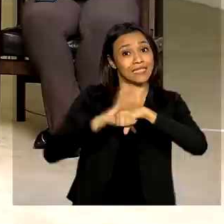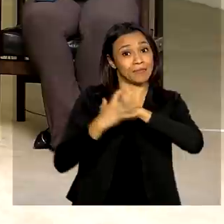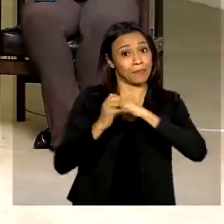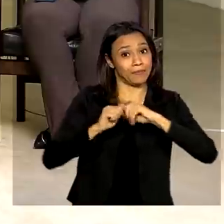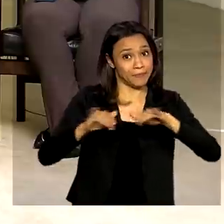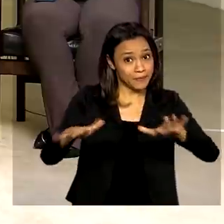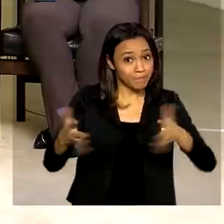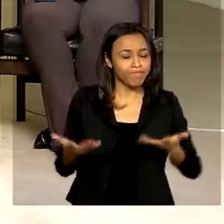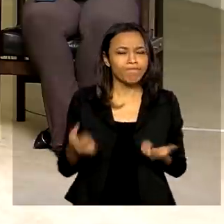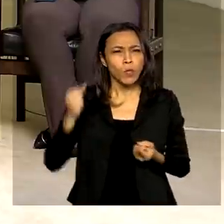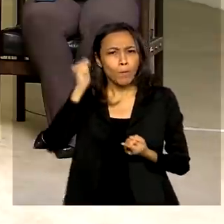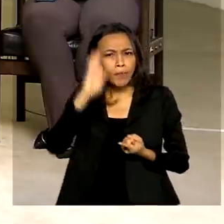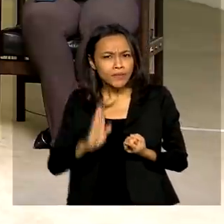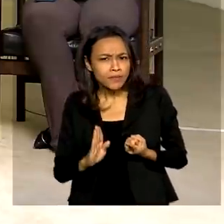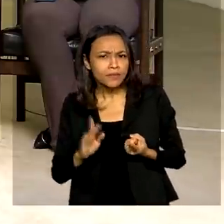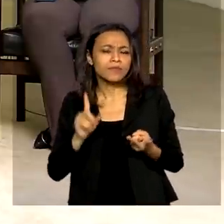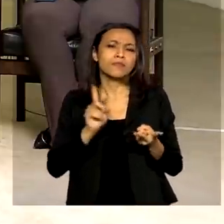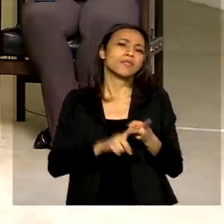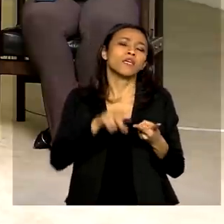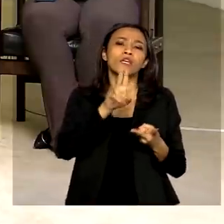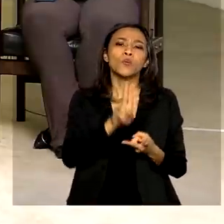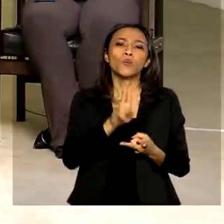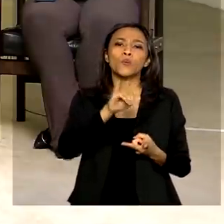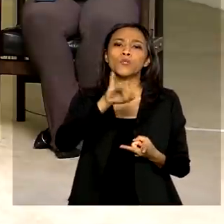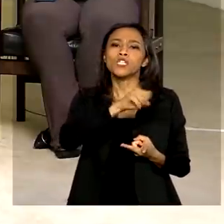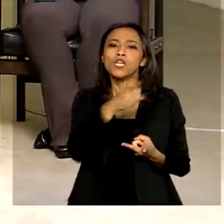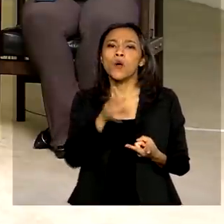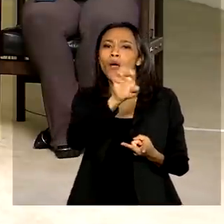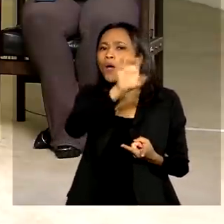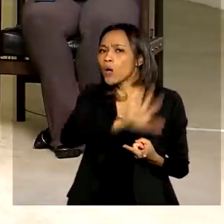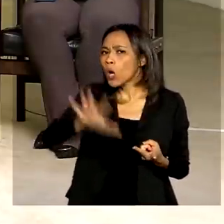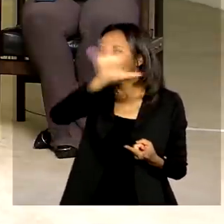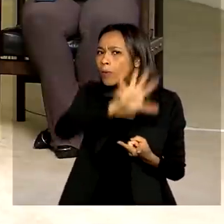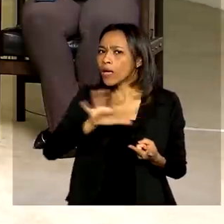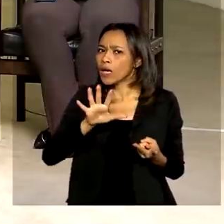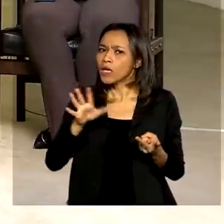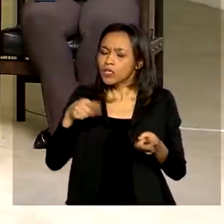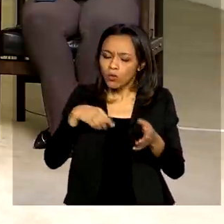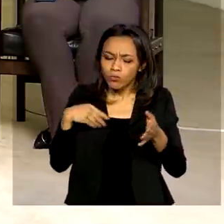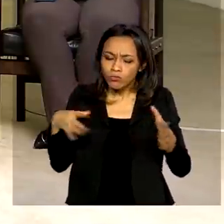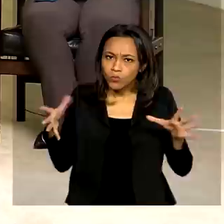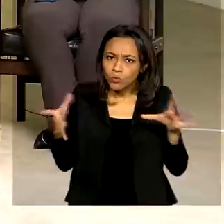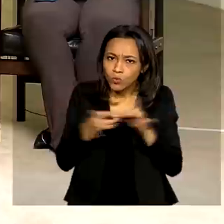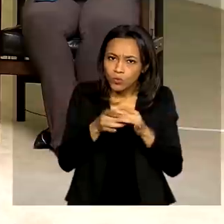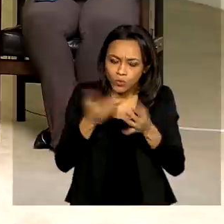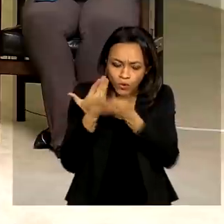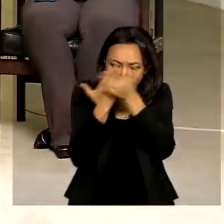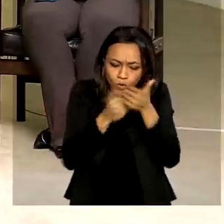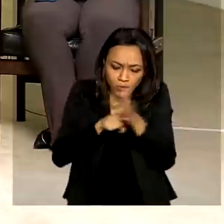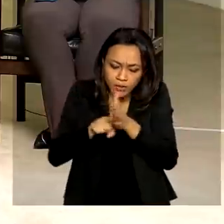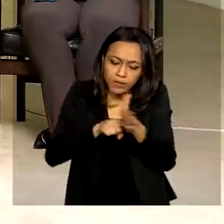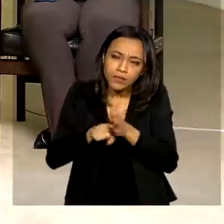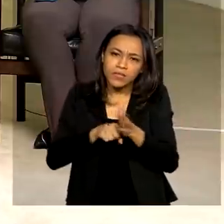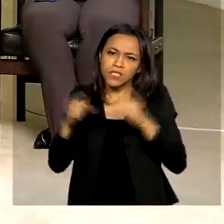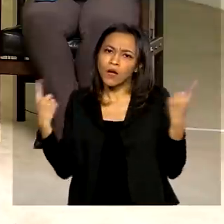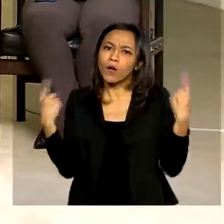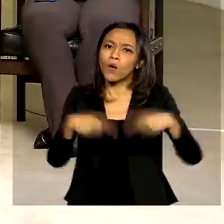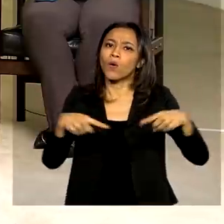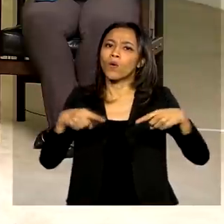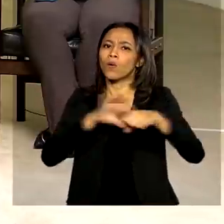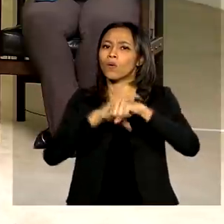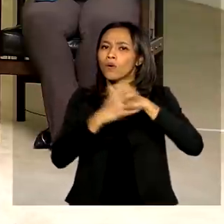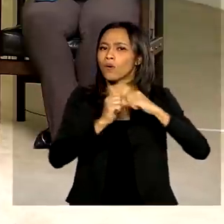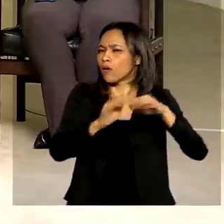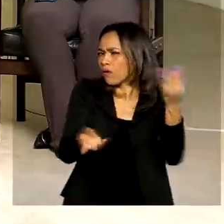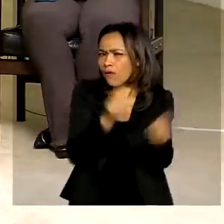o Brasil e a União Europeia, os pesquisadores vão trabalhar juntos nesse combate, nessa pesquisa em relação à pandemia da Covid-19. Como que vai